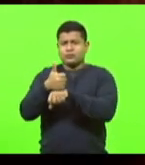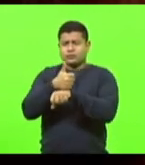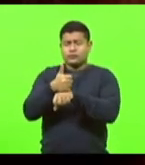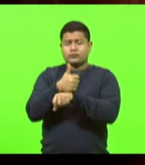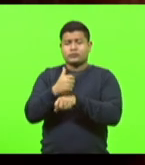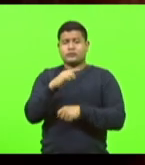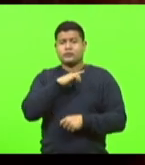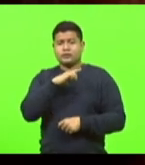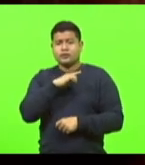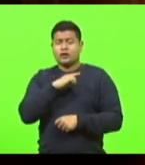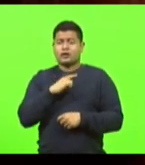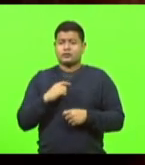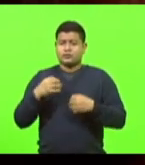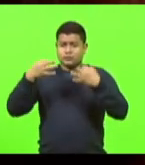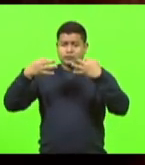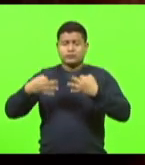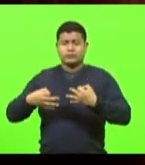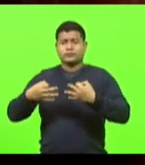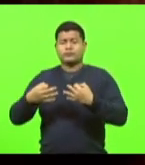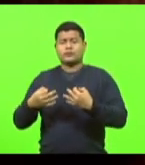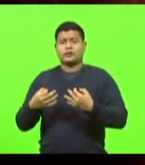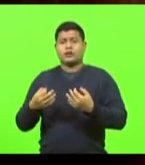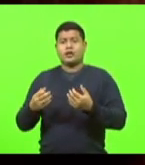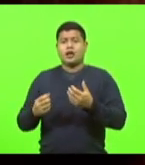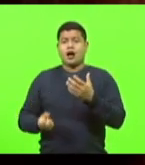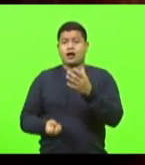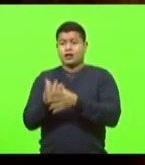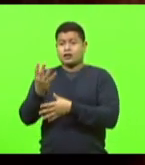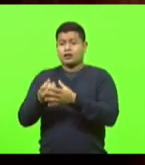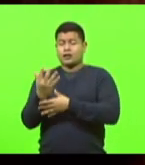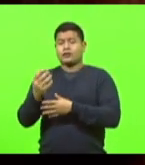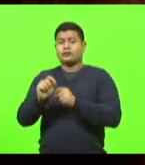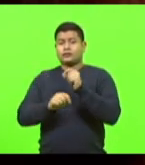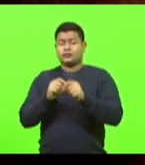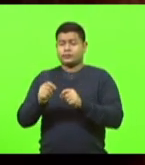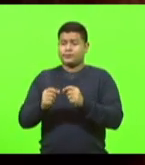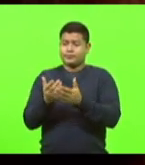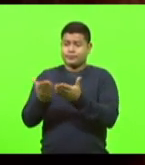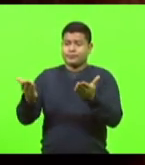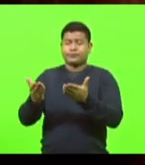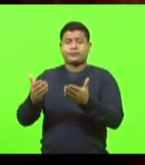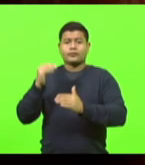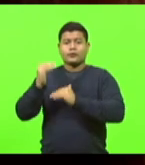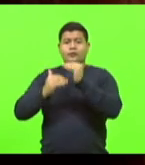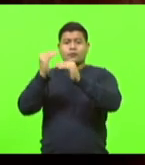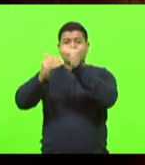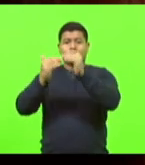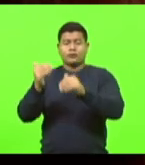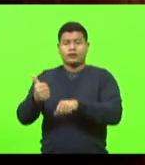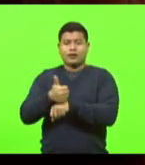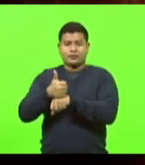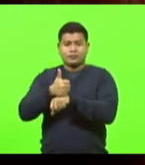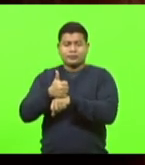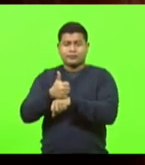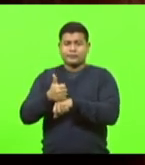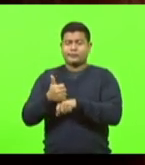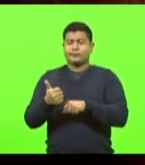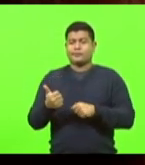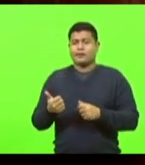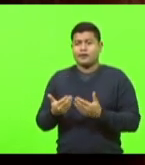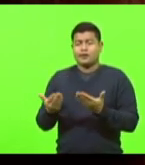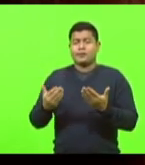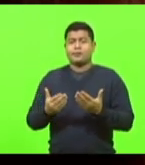estabelecidos esses planos de carreira para absorver esse, vamos dizer assim, esse impacto dessa